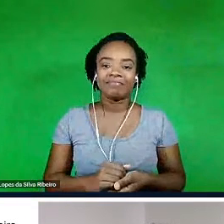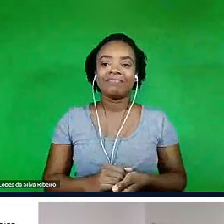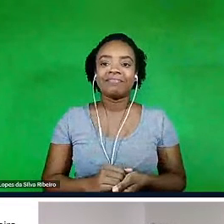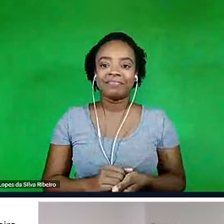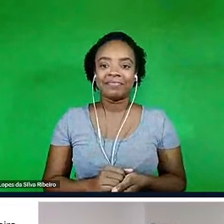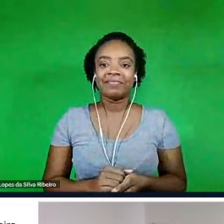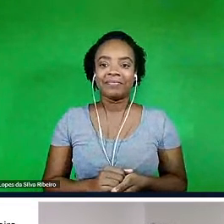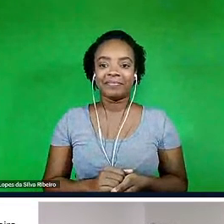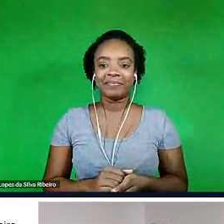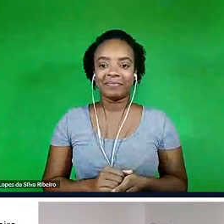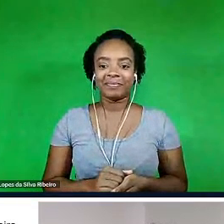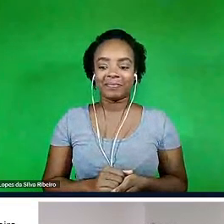oportunidade.